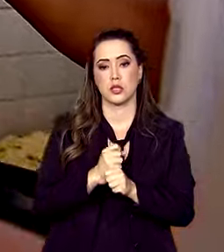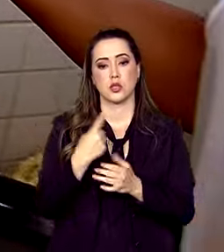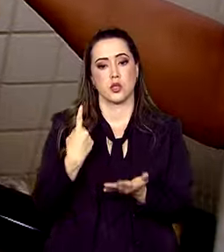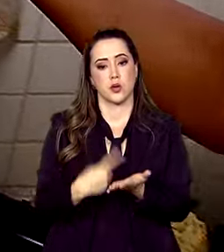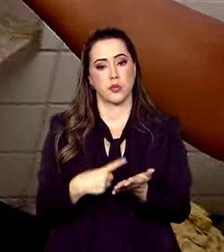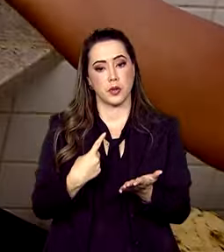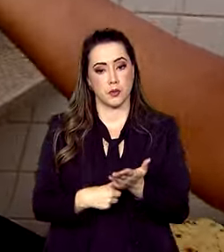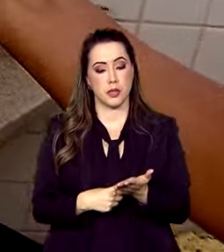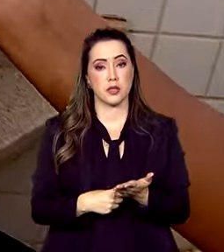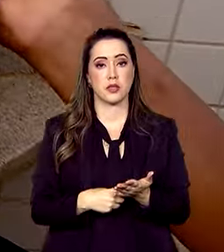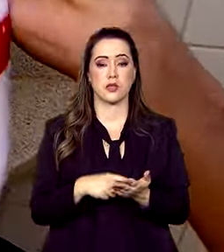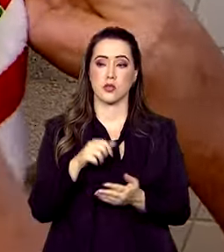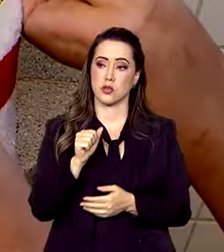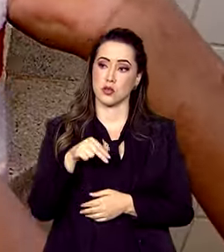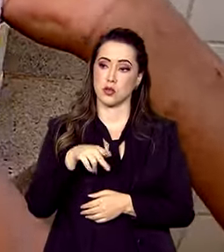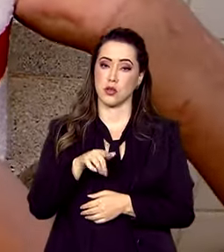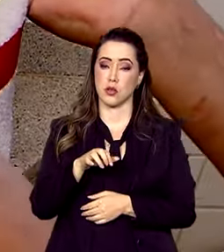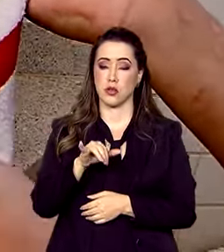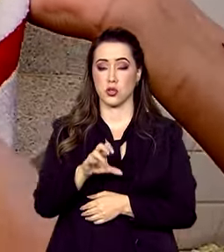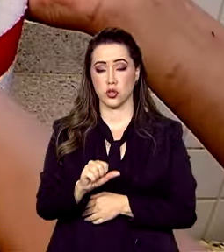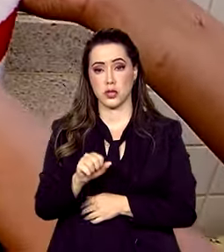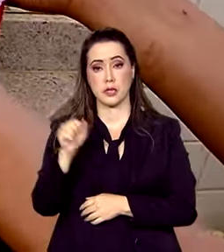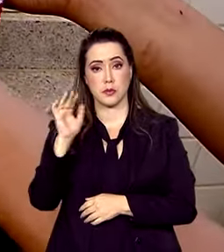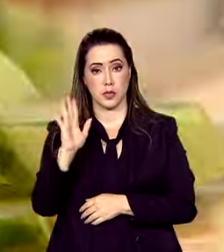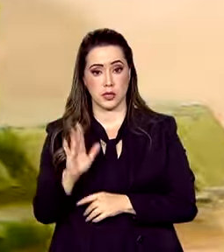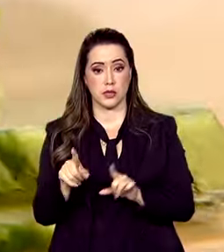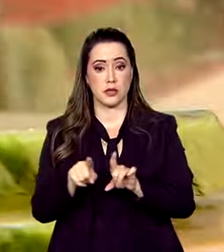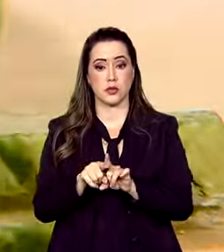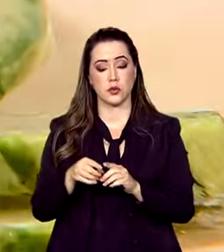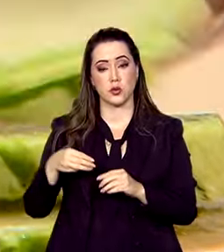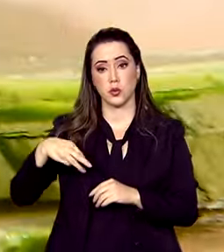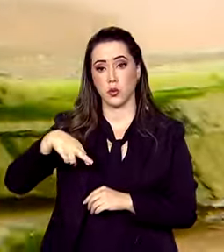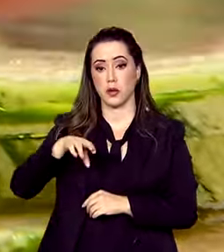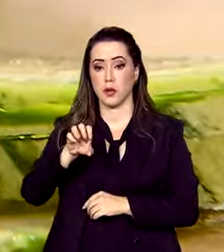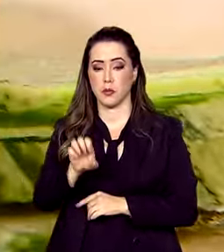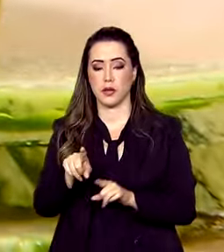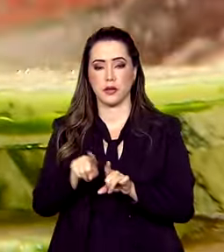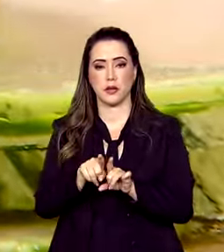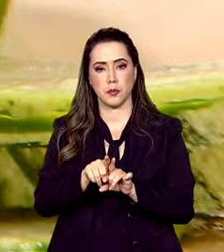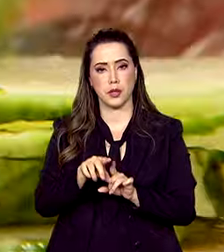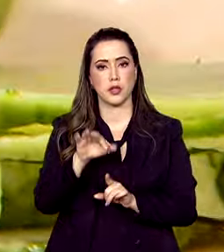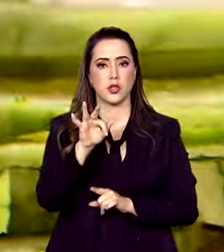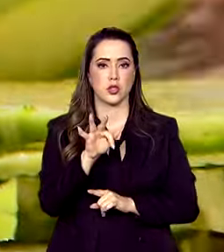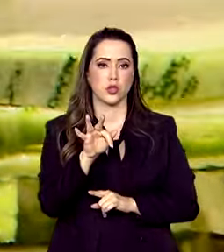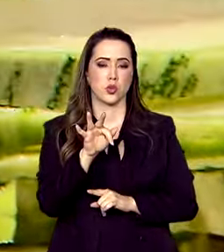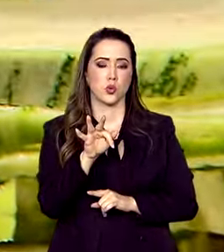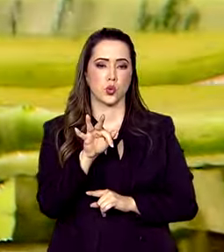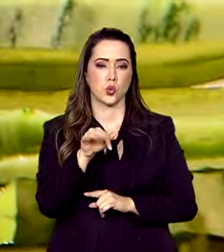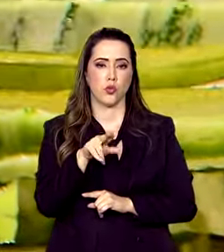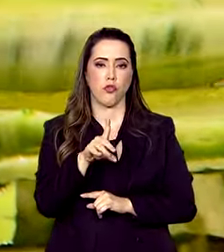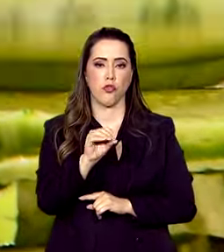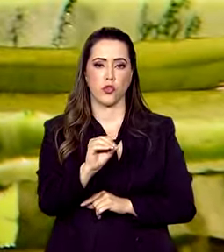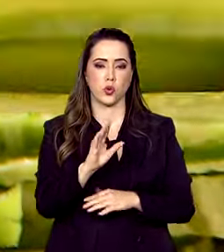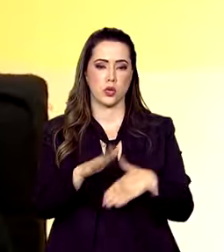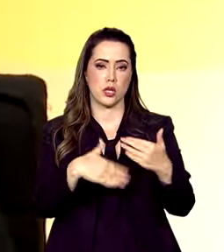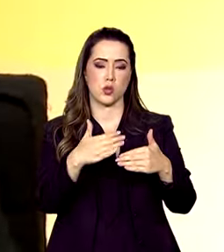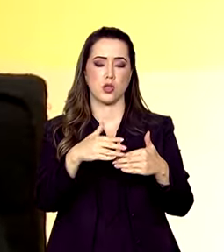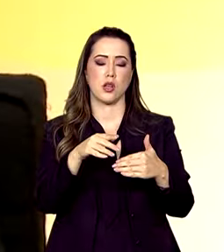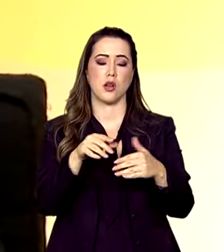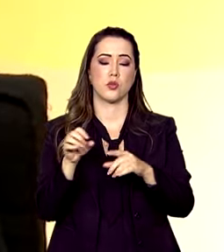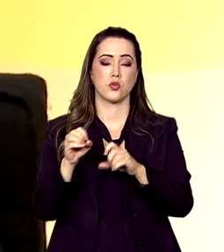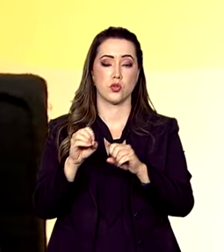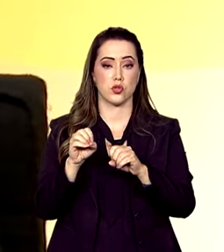Brasileira de Cooperação, do Ministério das Relações Exteriores e do Fundo Nacional de Desenvolvimento da Educação.